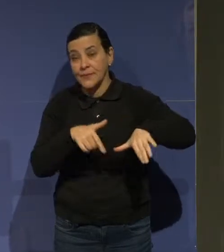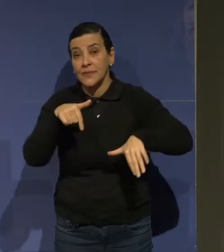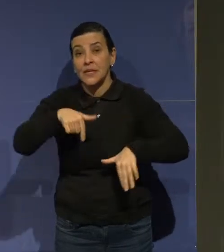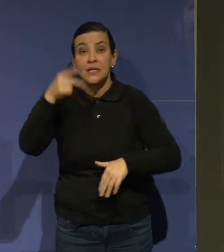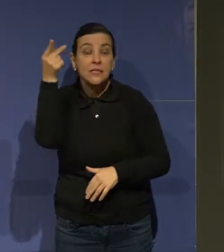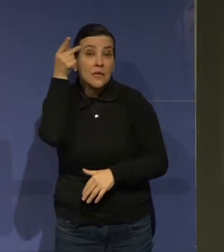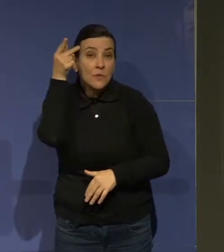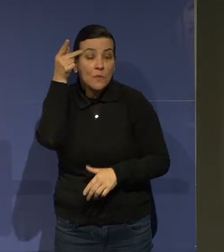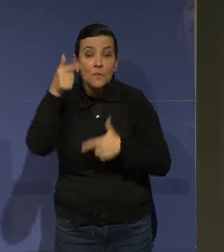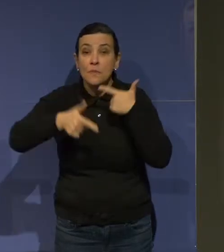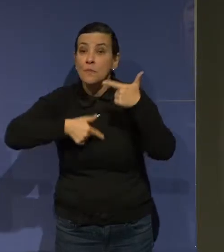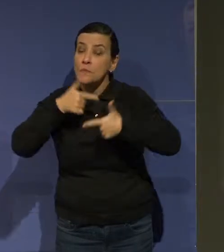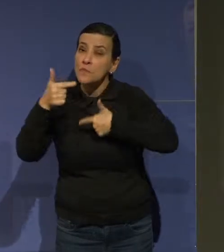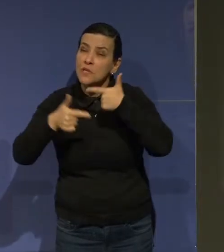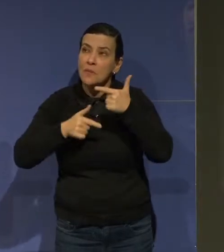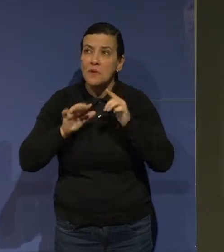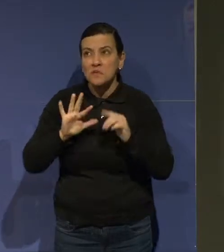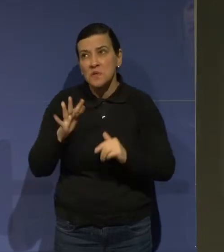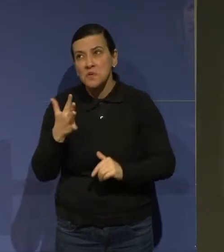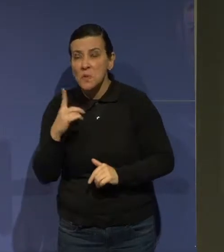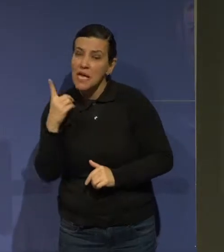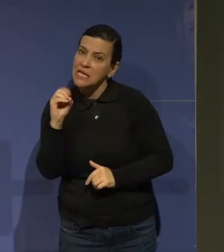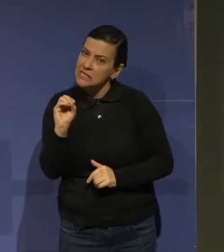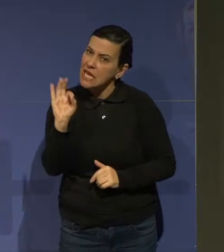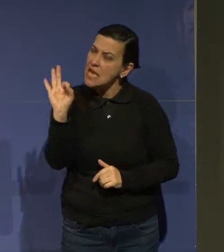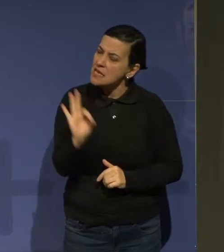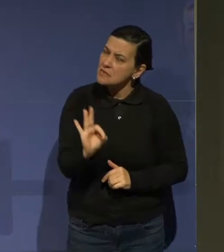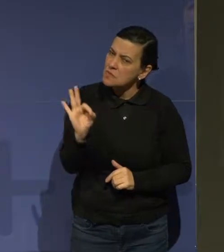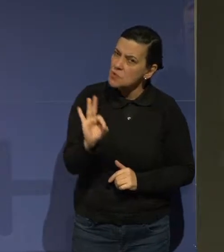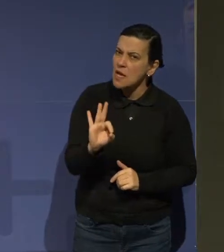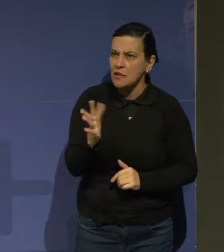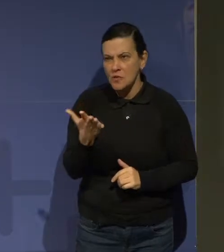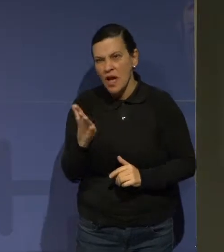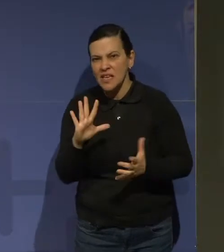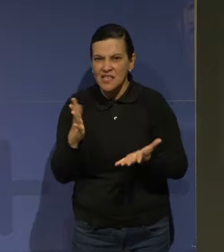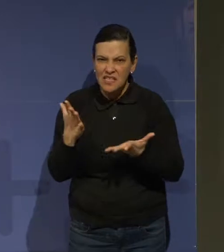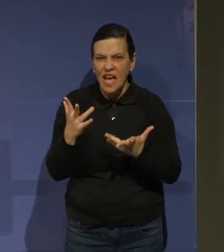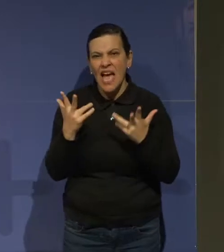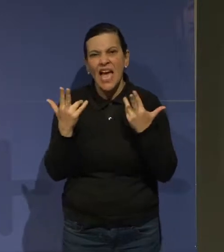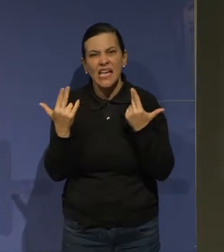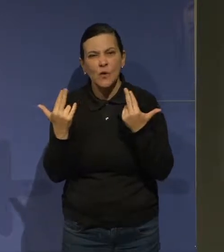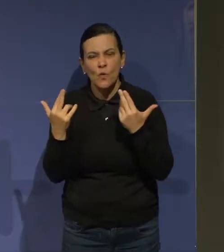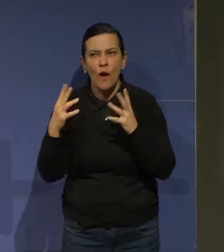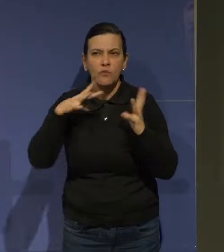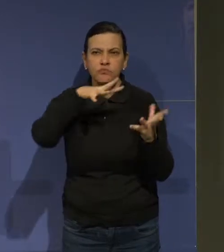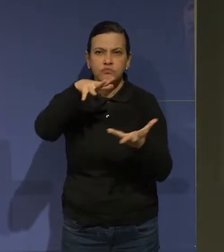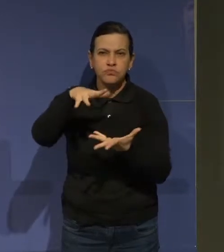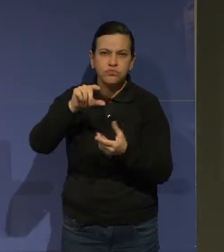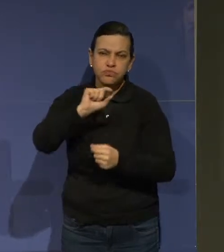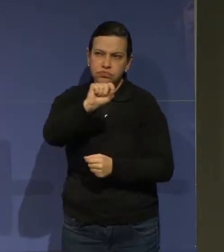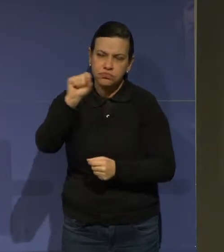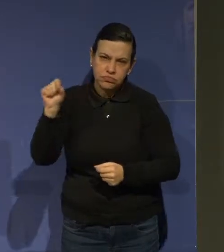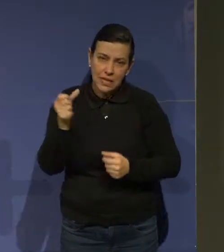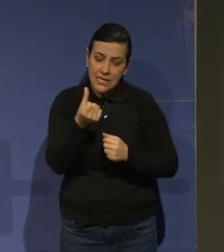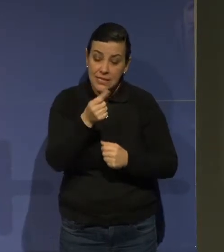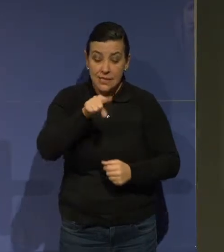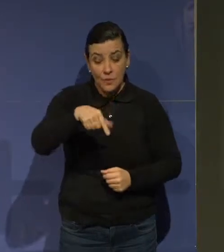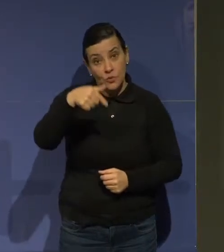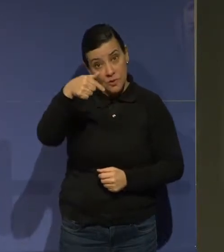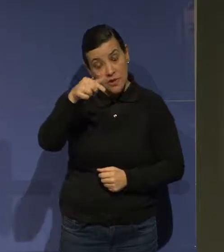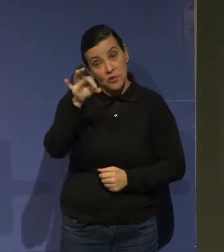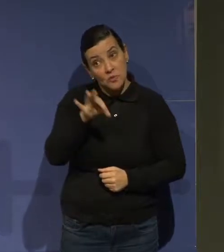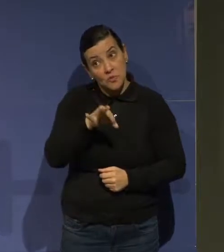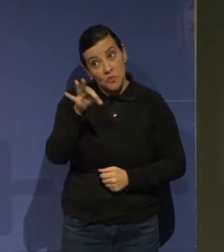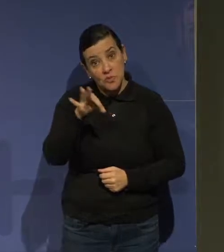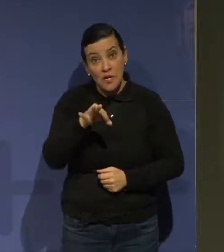trabalha mais ou menos com a ideia de 10%, que é a média mundial. Embora esse número de 6,7% possa